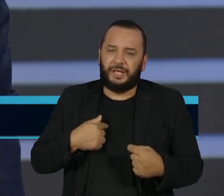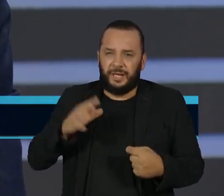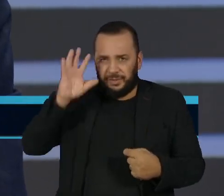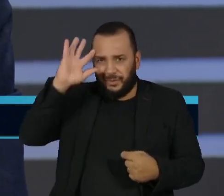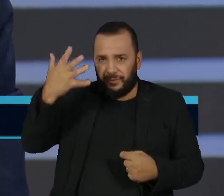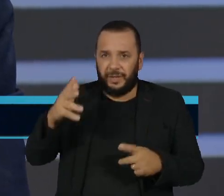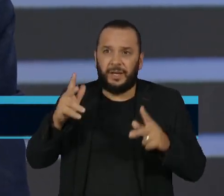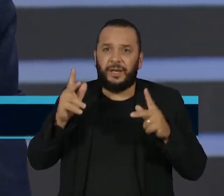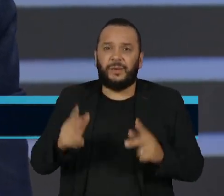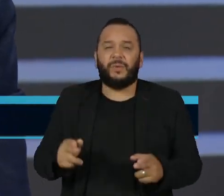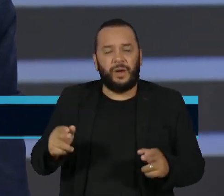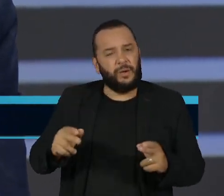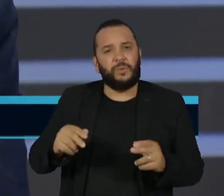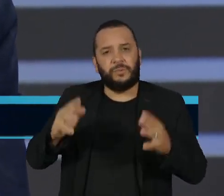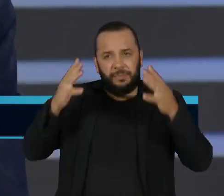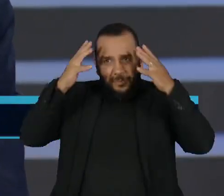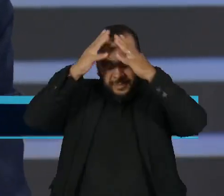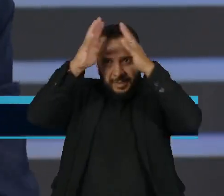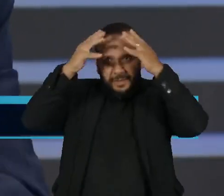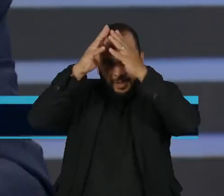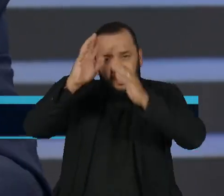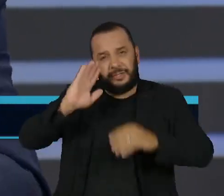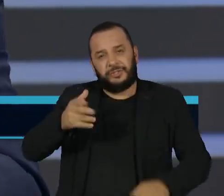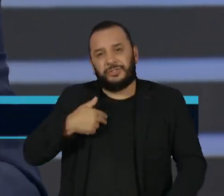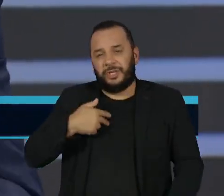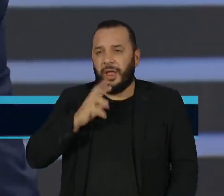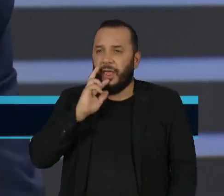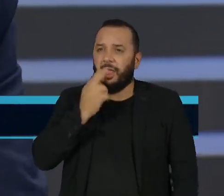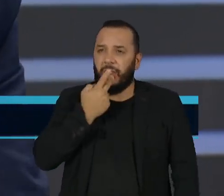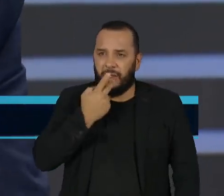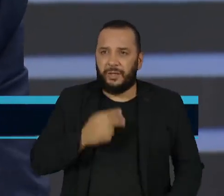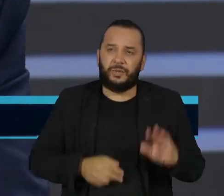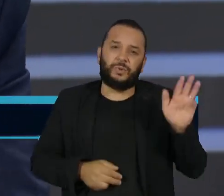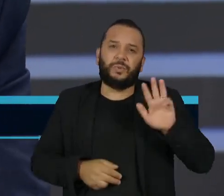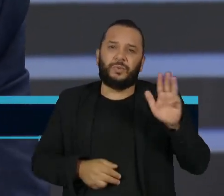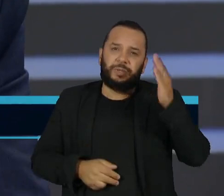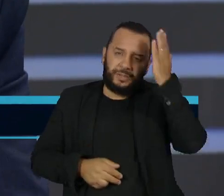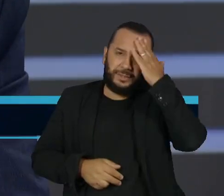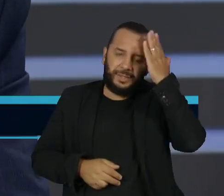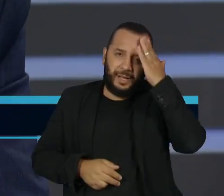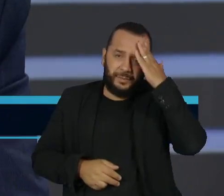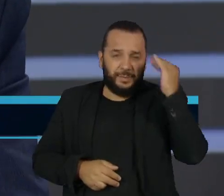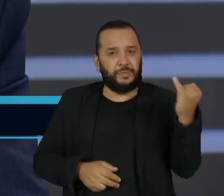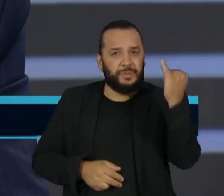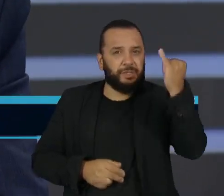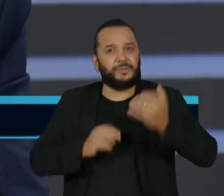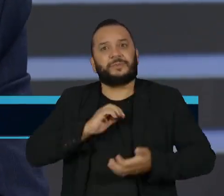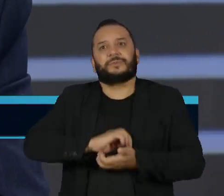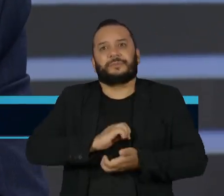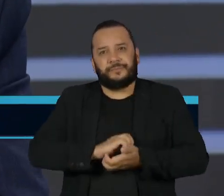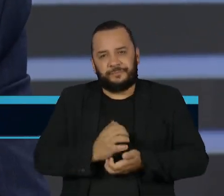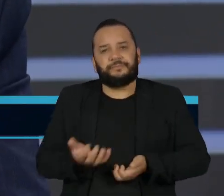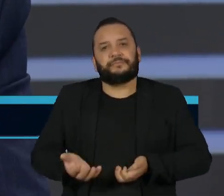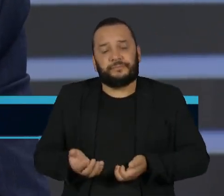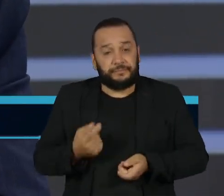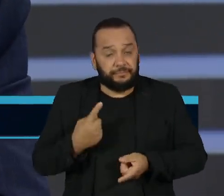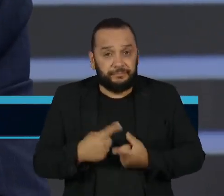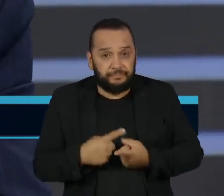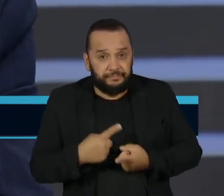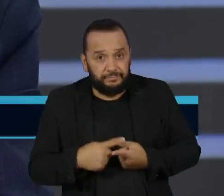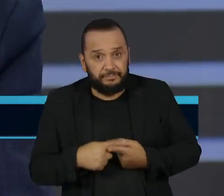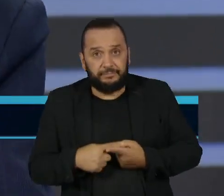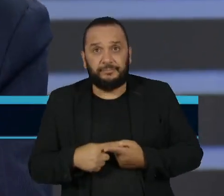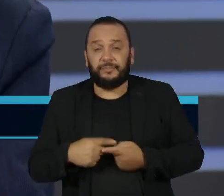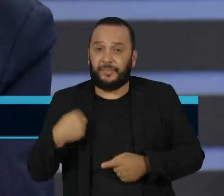a história do Milley. Ele já mudou de posição, o presidente Lula sabe a importância do Supremo, tendo em vista que se nós vivemos